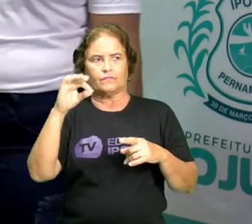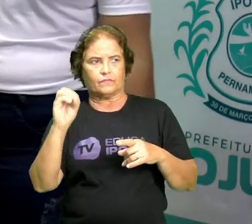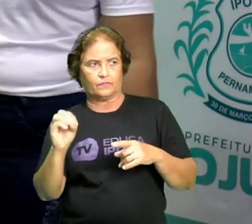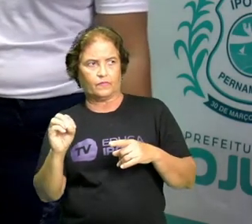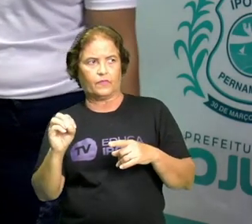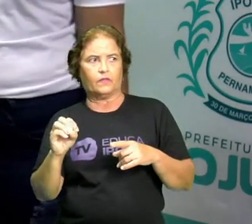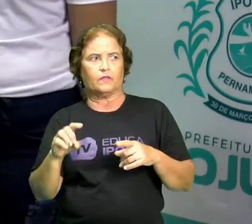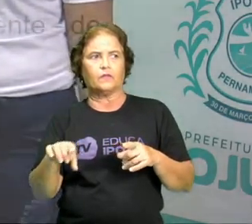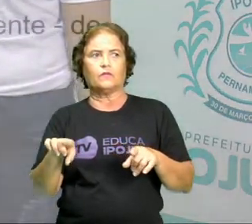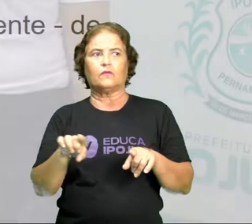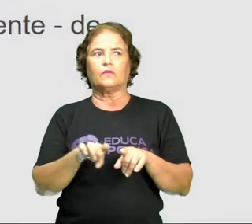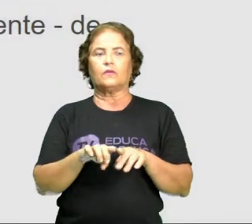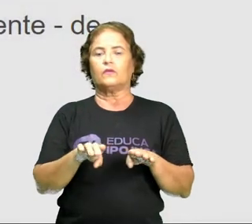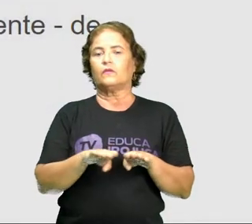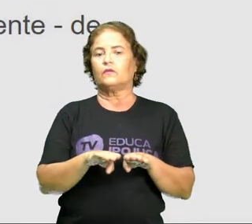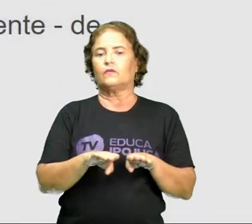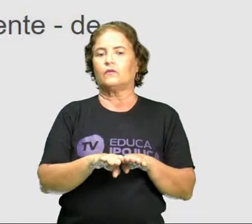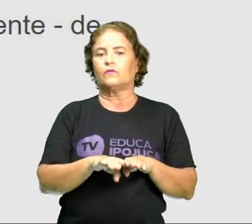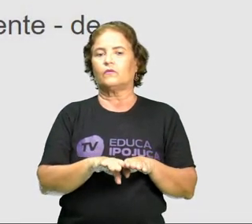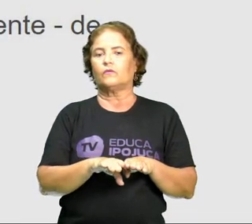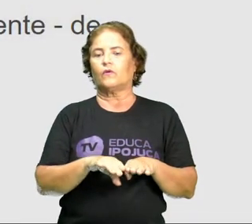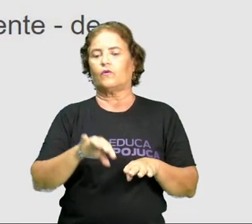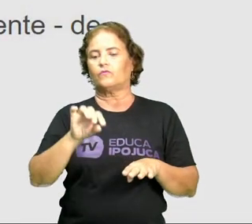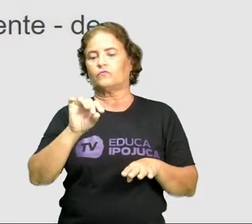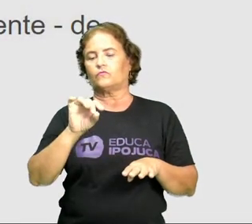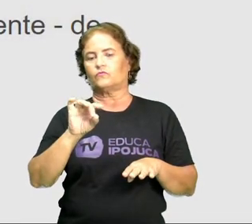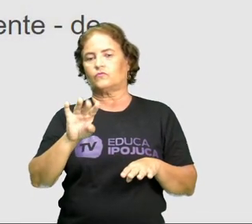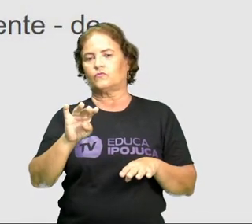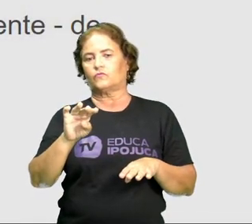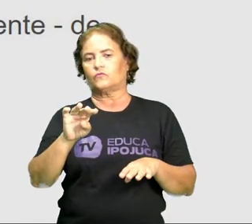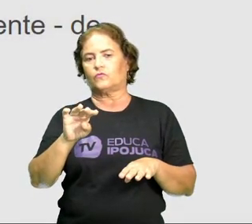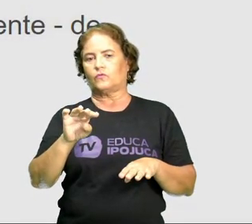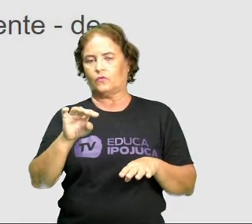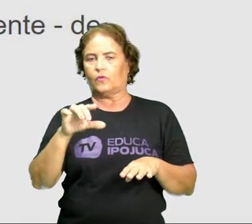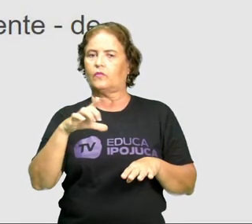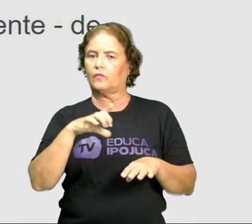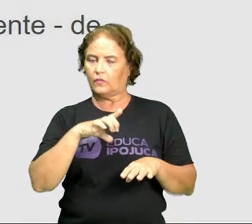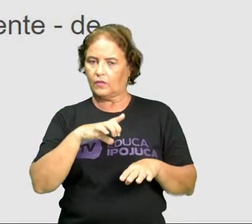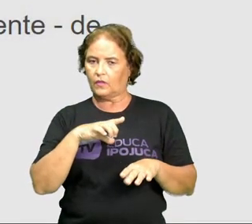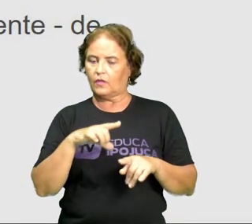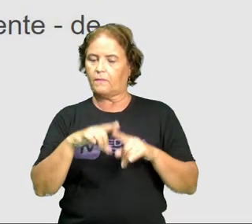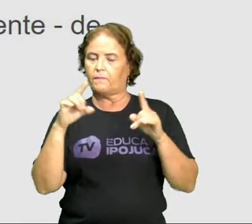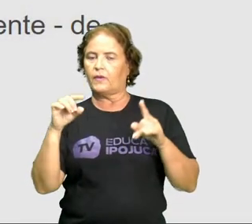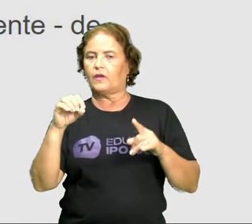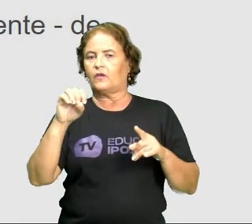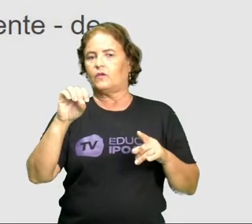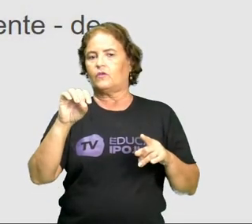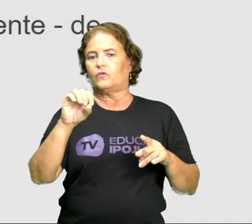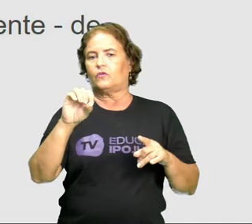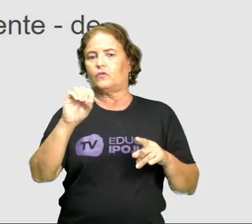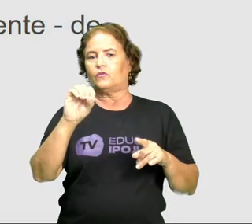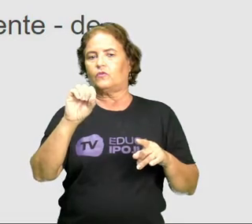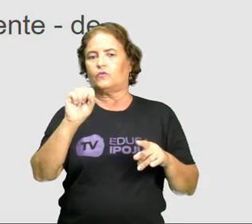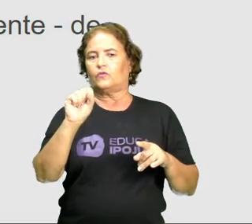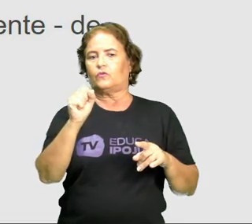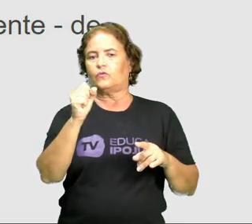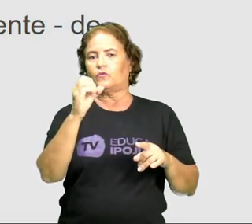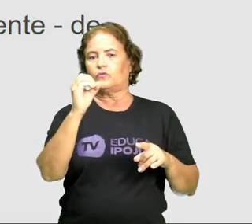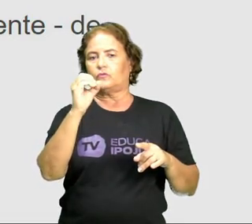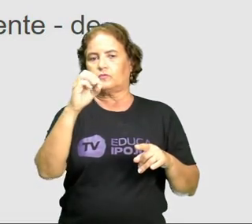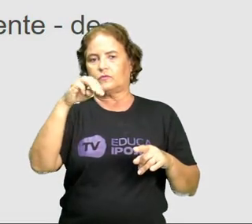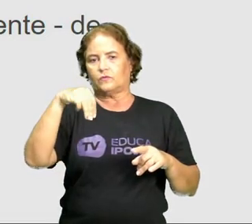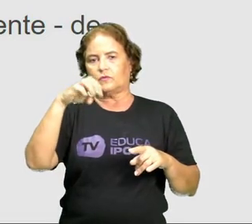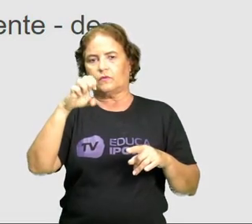É o caso de somente, que é de só. Então a palavra só, ela tem um acento. Quando ela vem pra somente, perde o acento, não